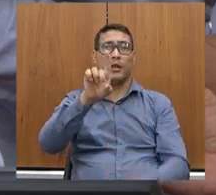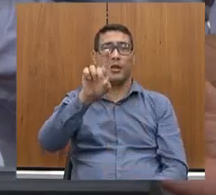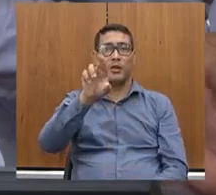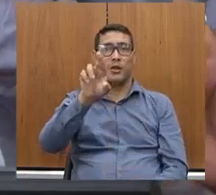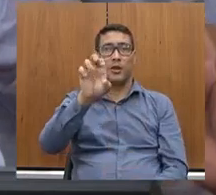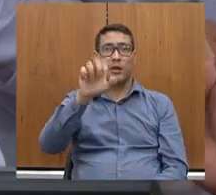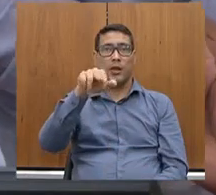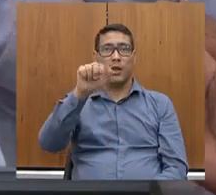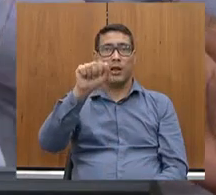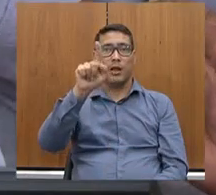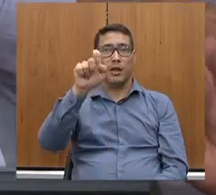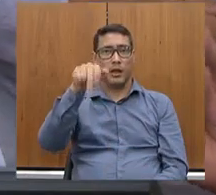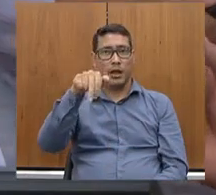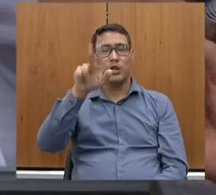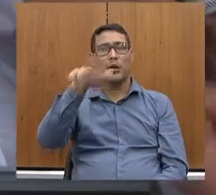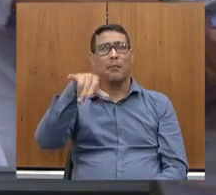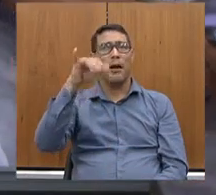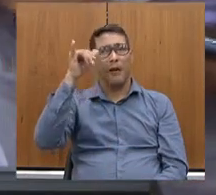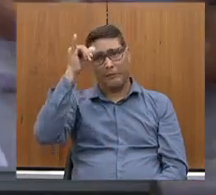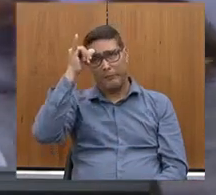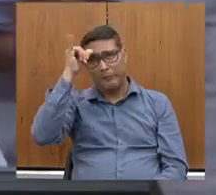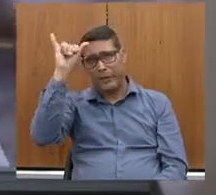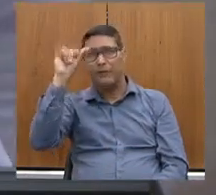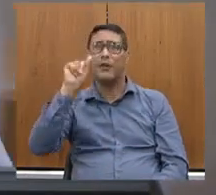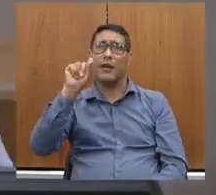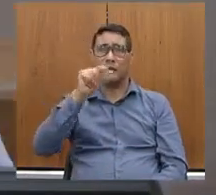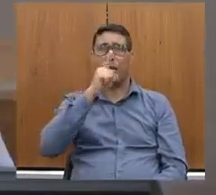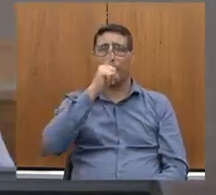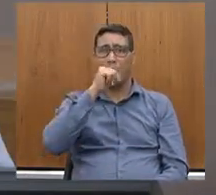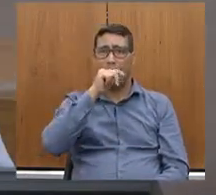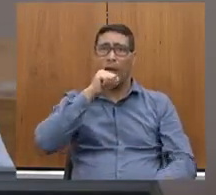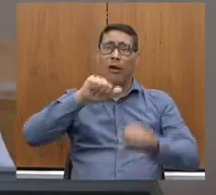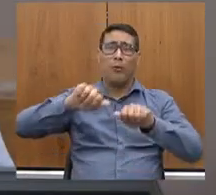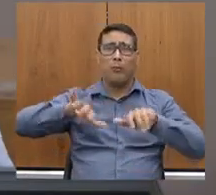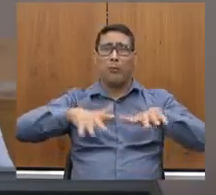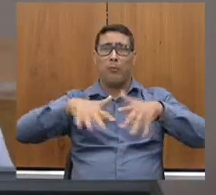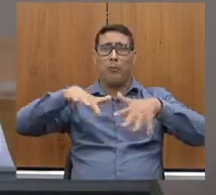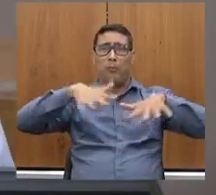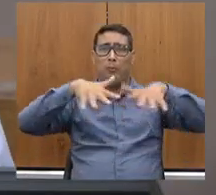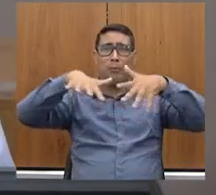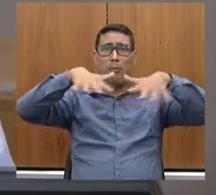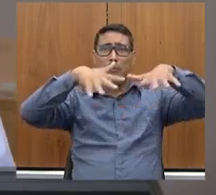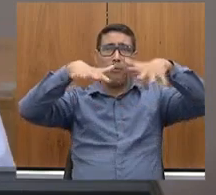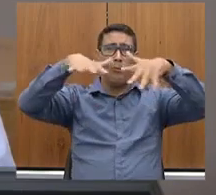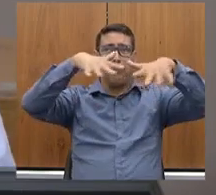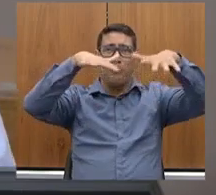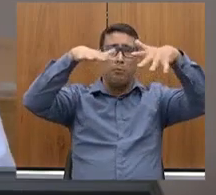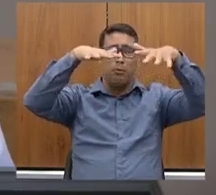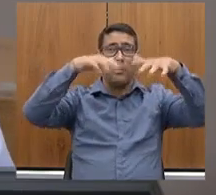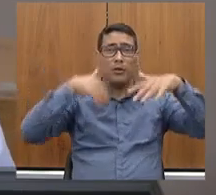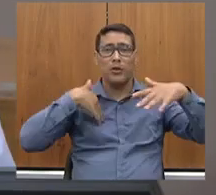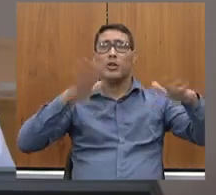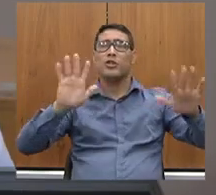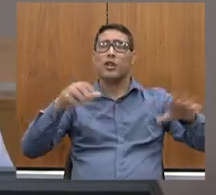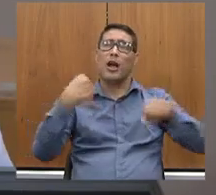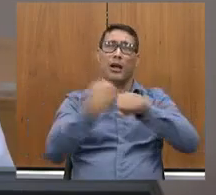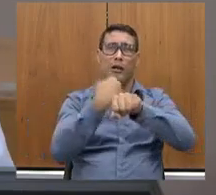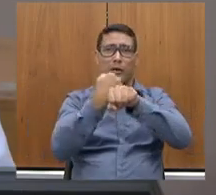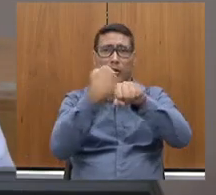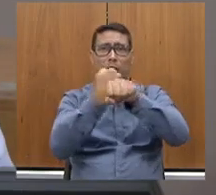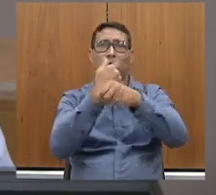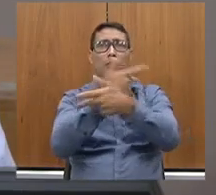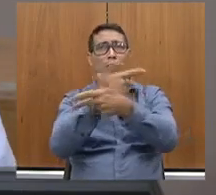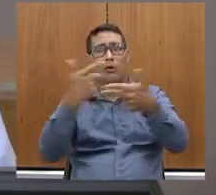constantes inundações que tem na região. Então, gente incluiu na concessão obras de infraestrutura